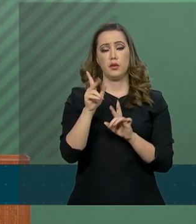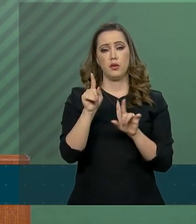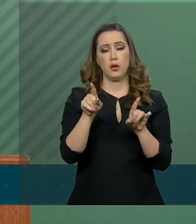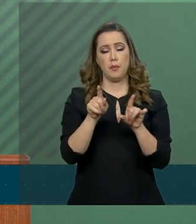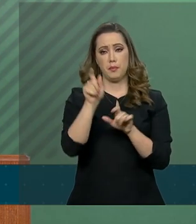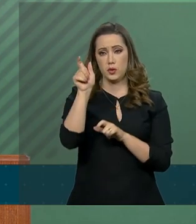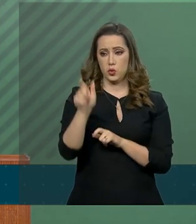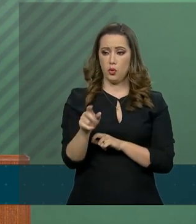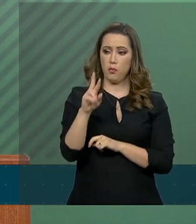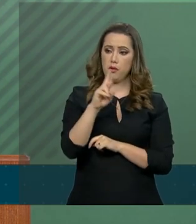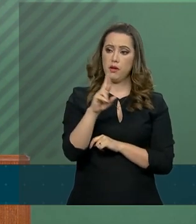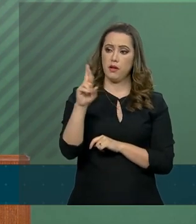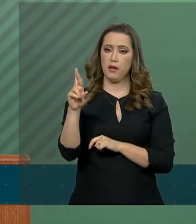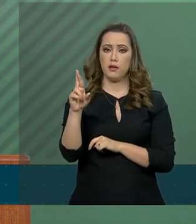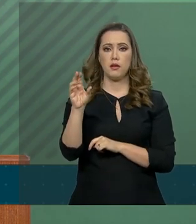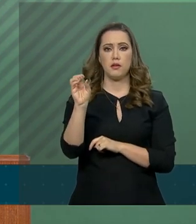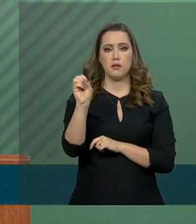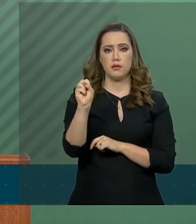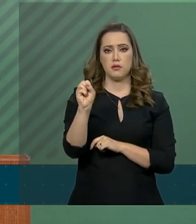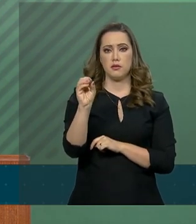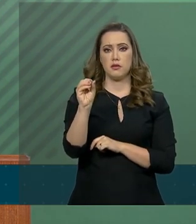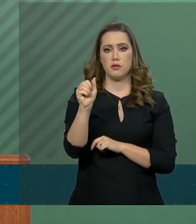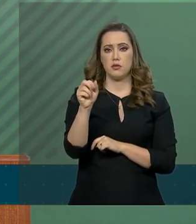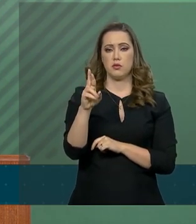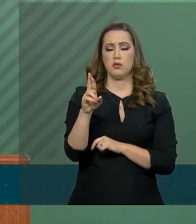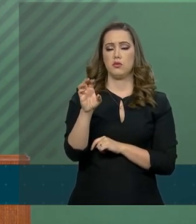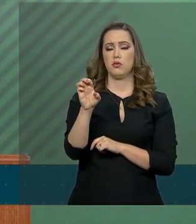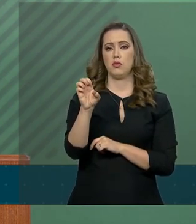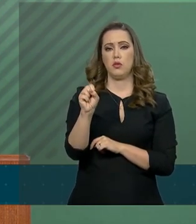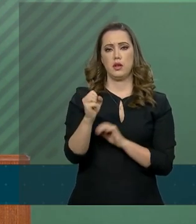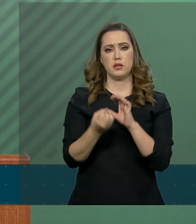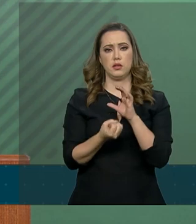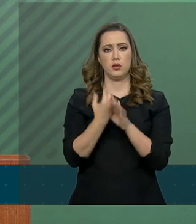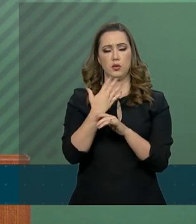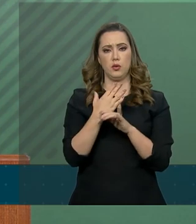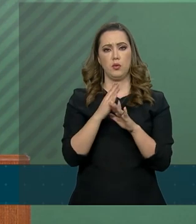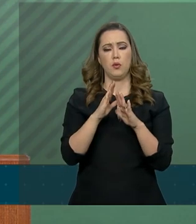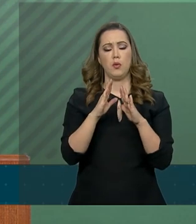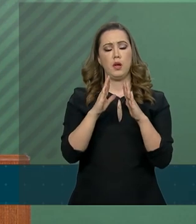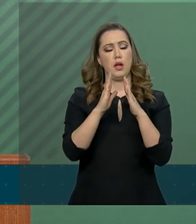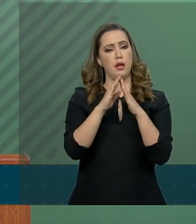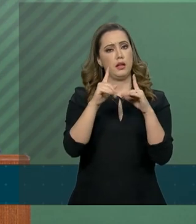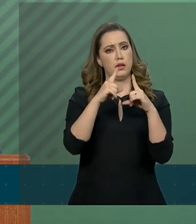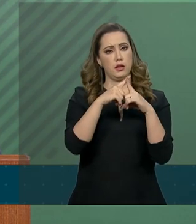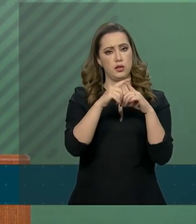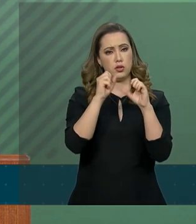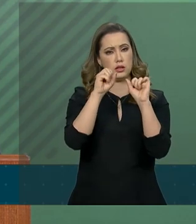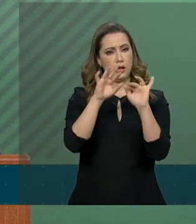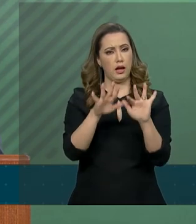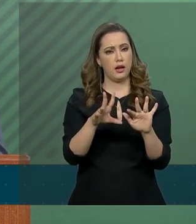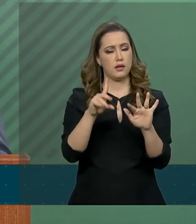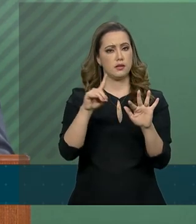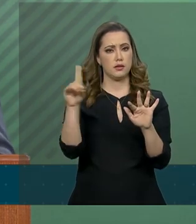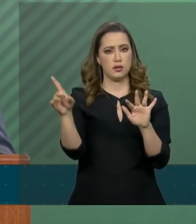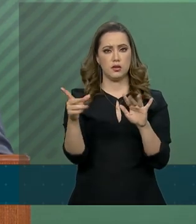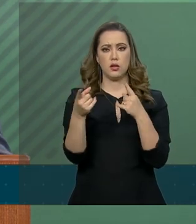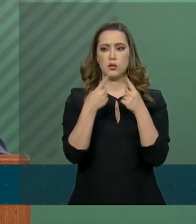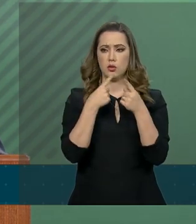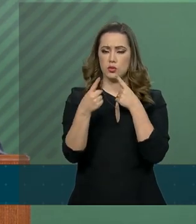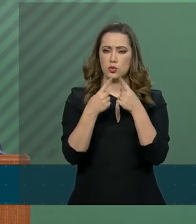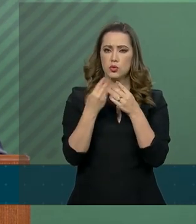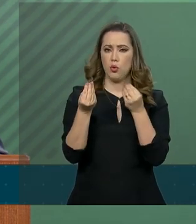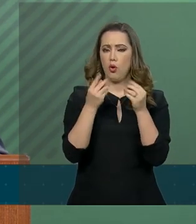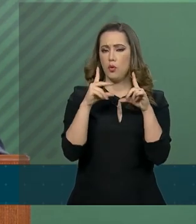Internacional da Graça de Deus. Discutiram soluções quanto à simplificação na prestação de contas dos tempos